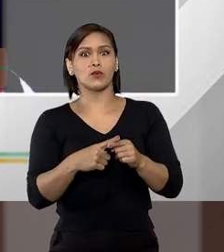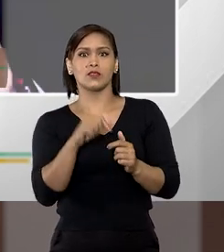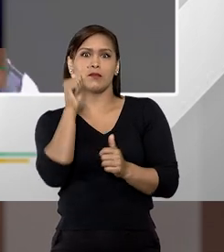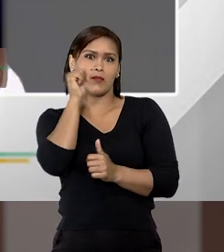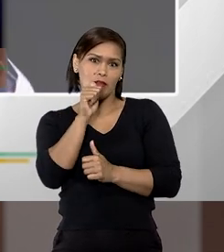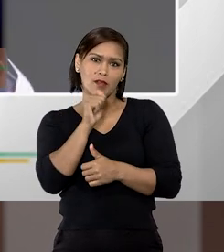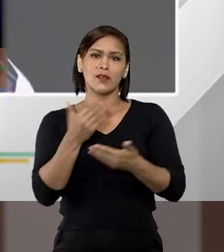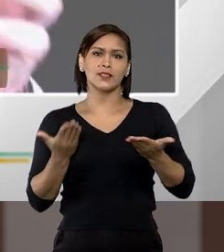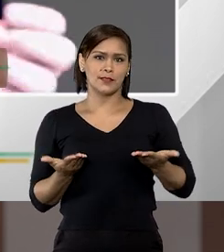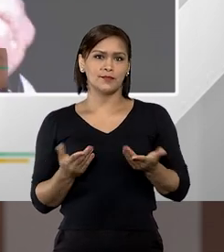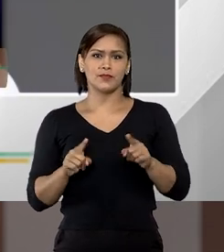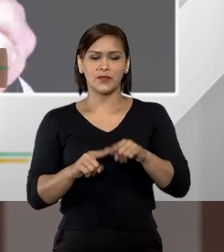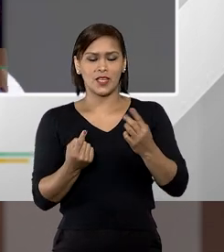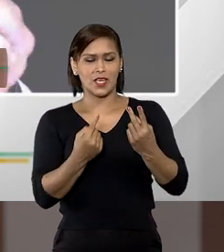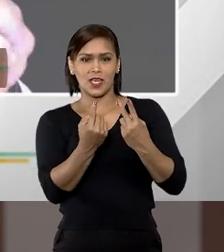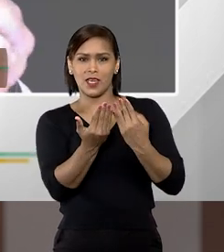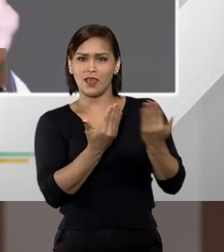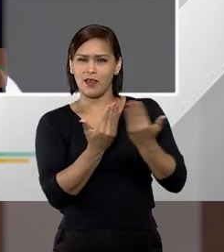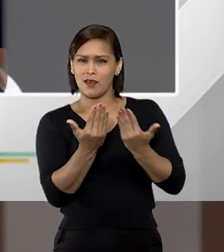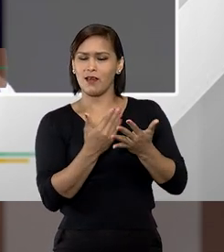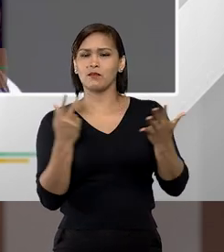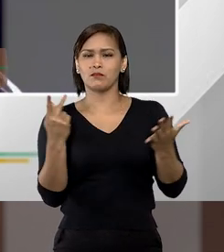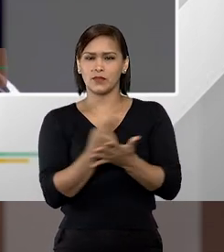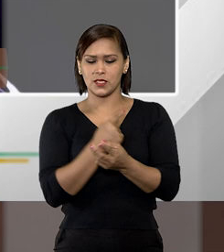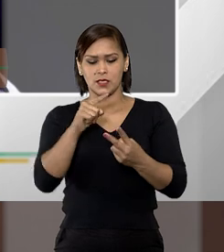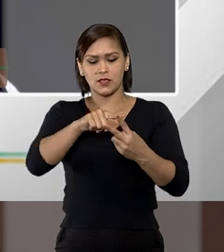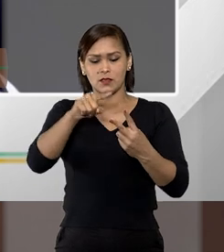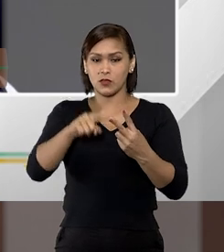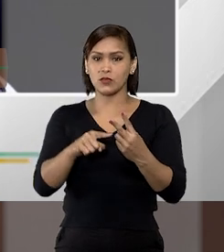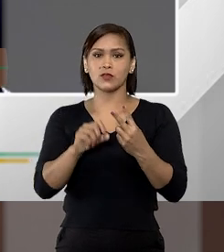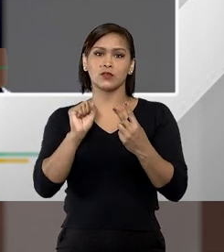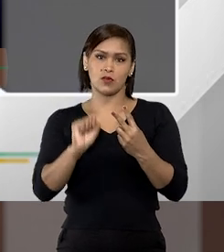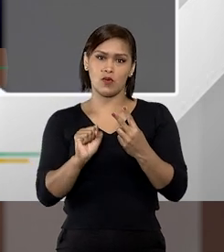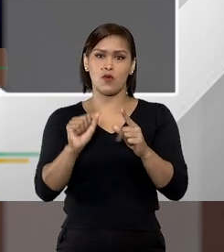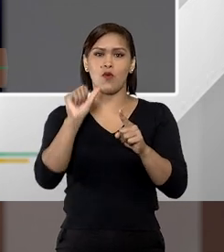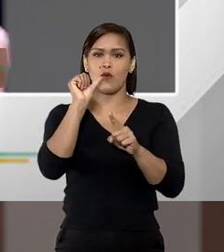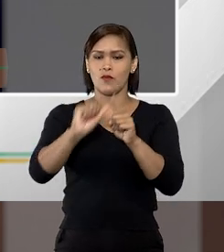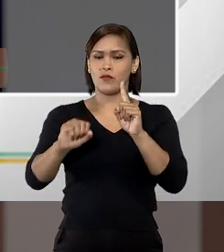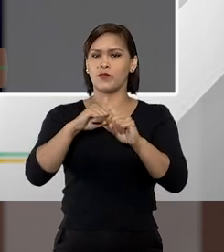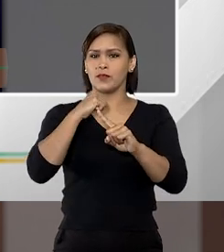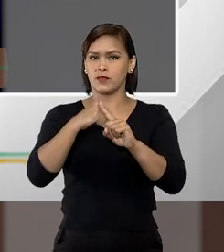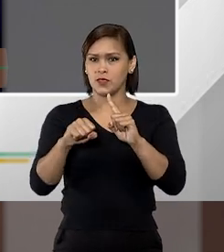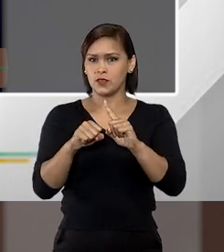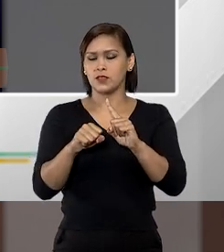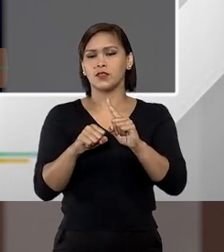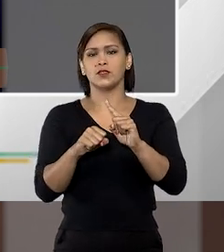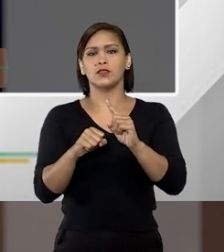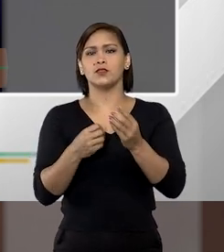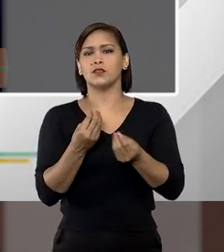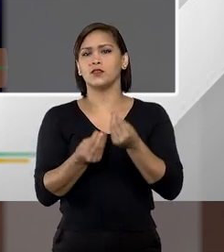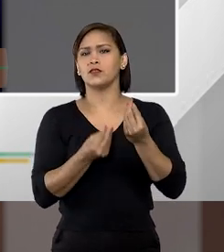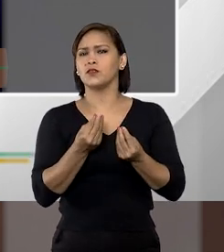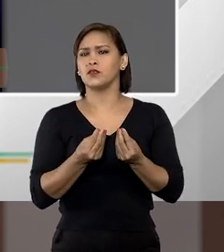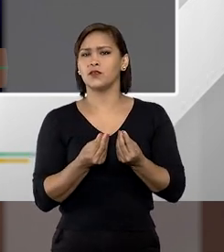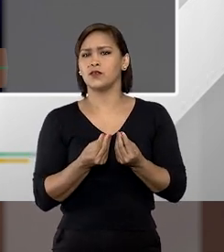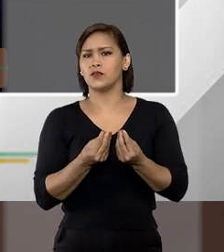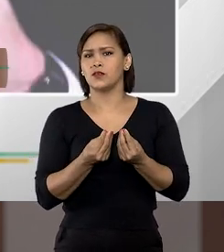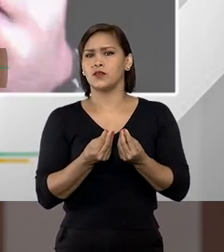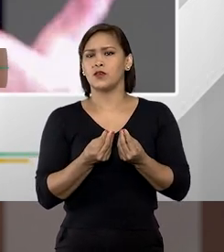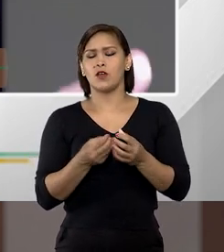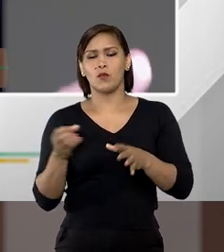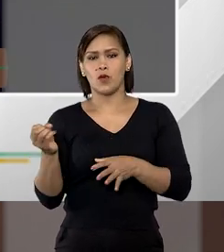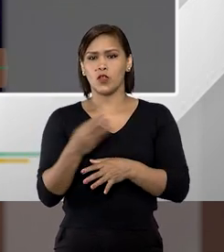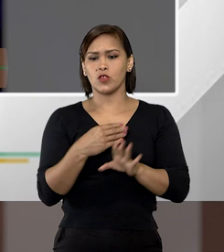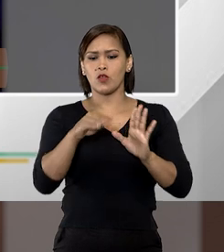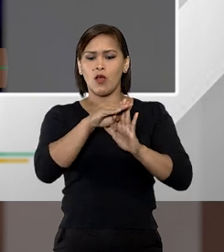Em ambas situações, o feminicídio como... Essa